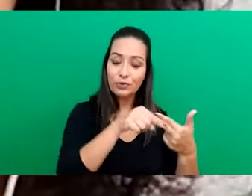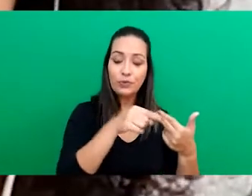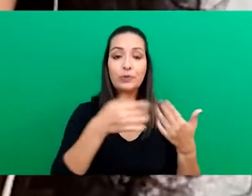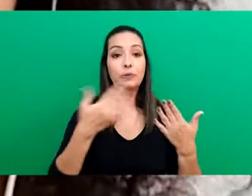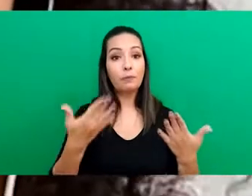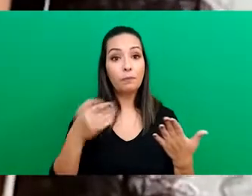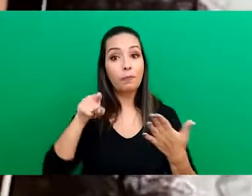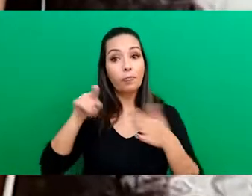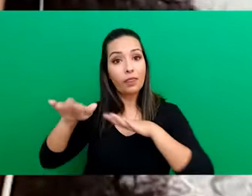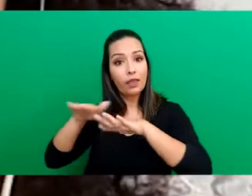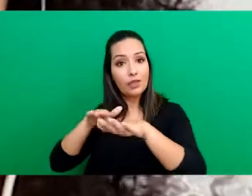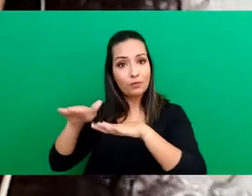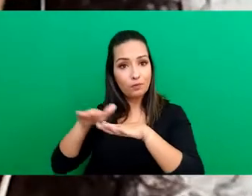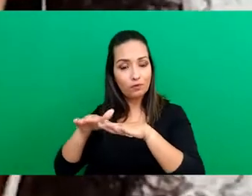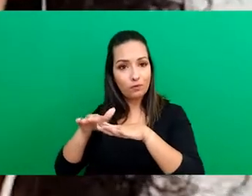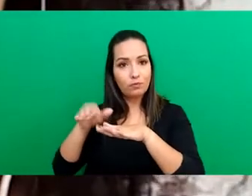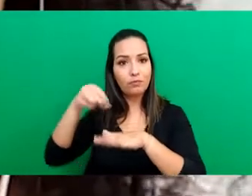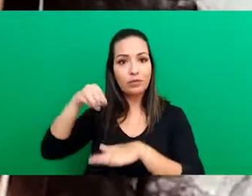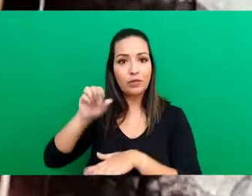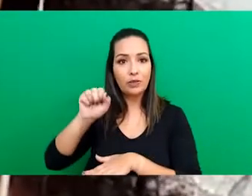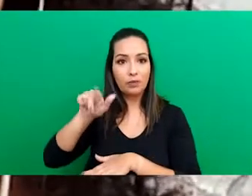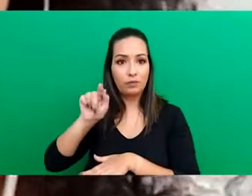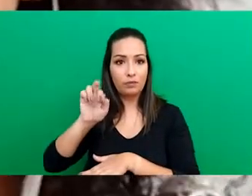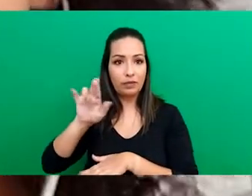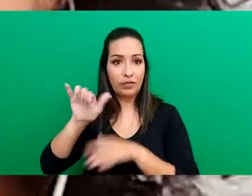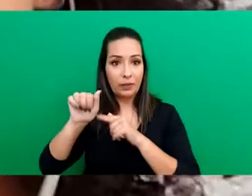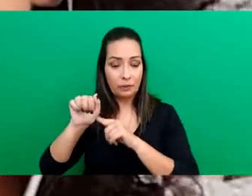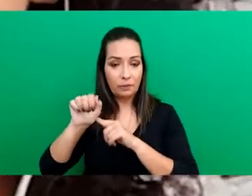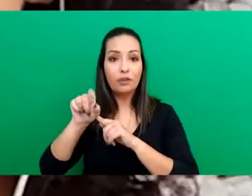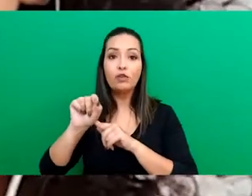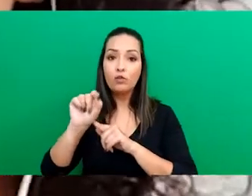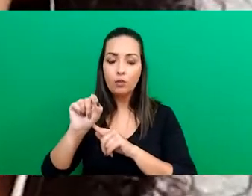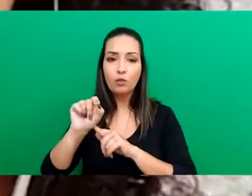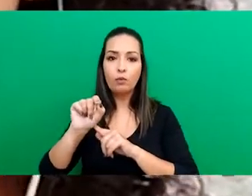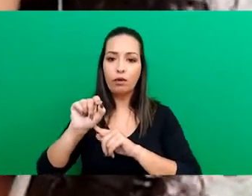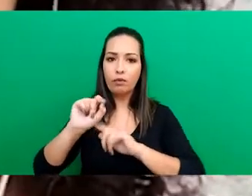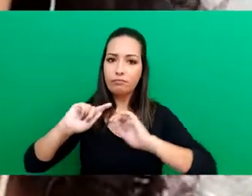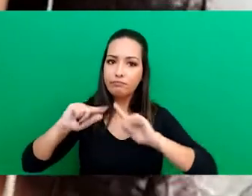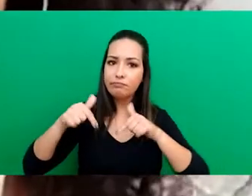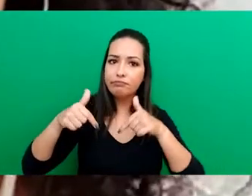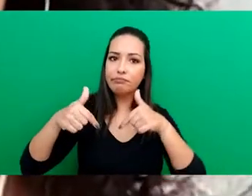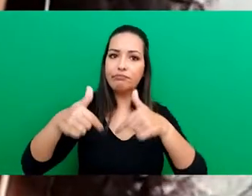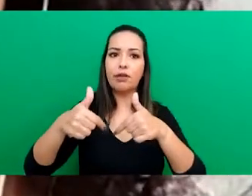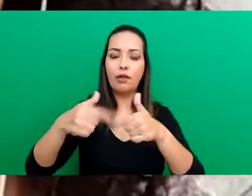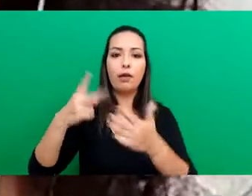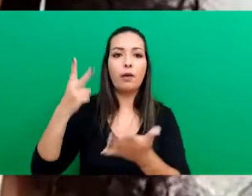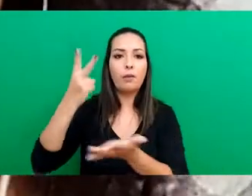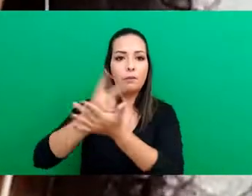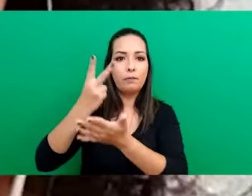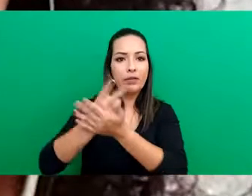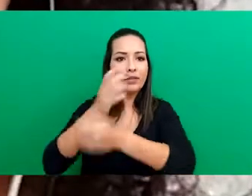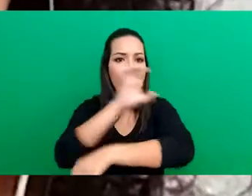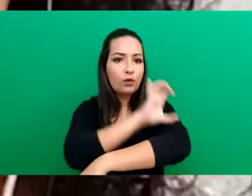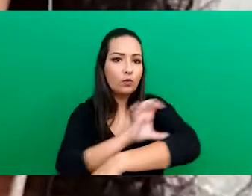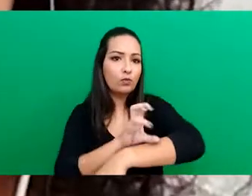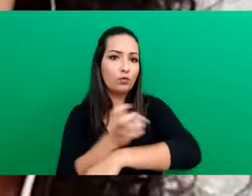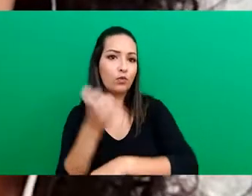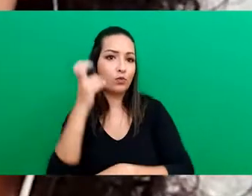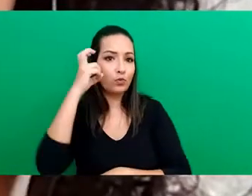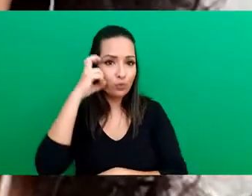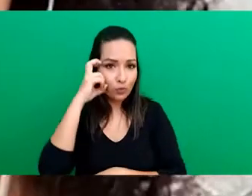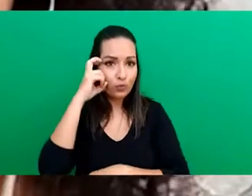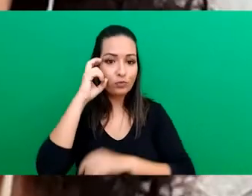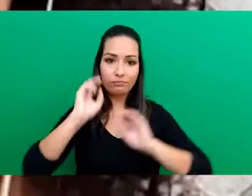O movimento das mangabeiras, para além de uma iniciativa de empreendedorismo dessas mulheres, para manter uma cultura